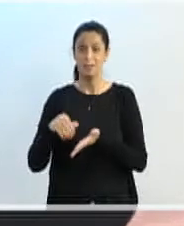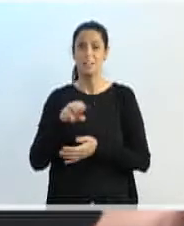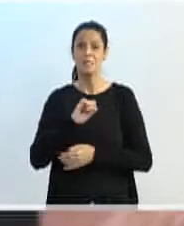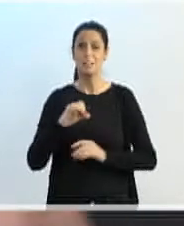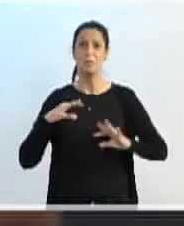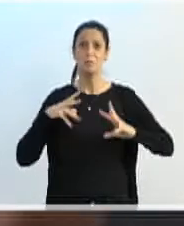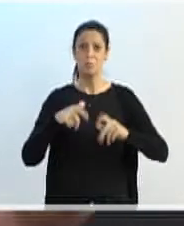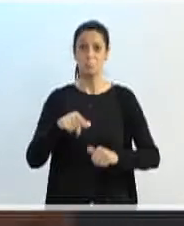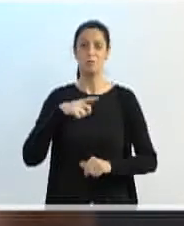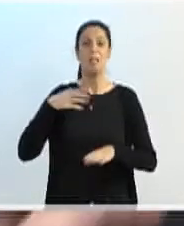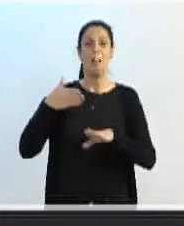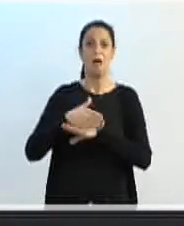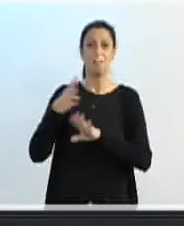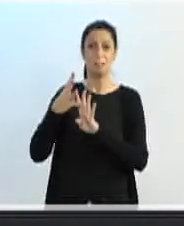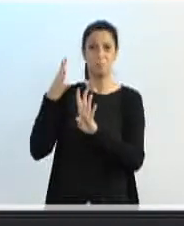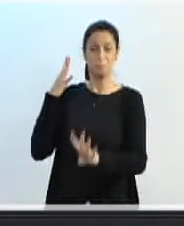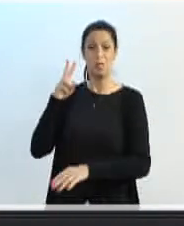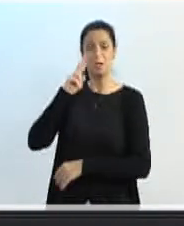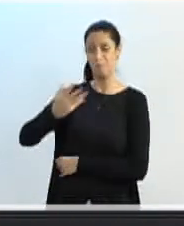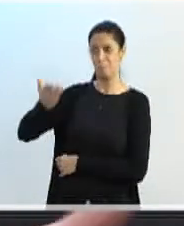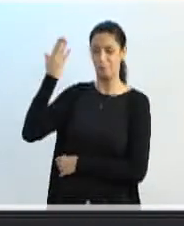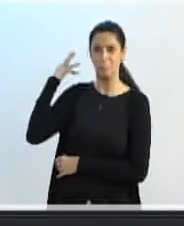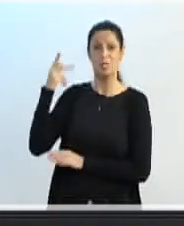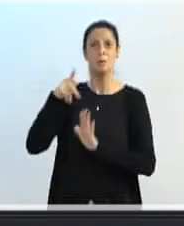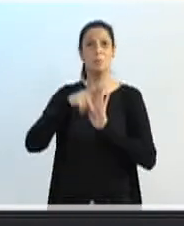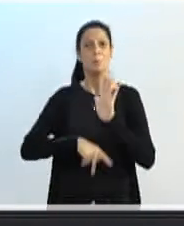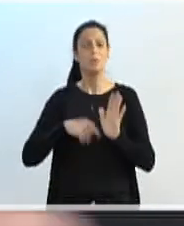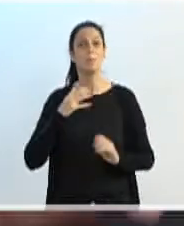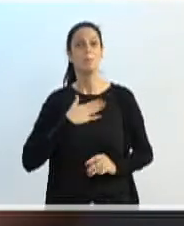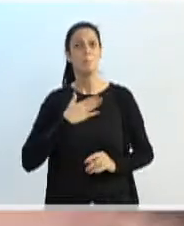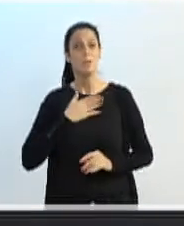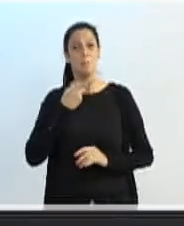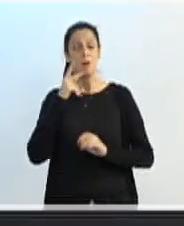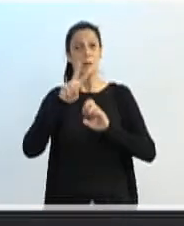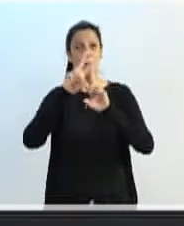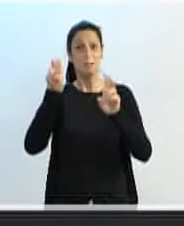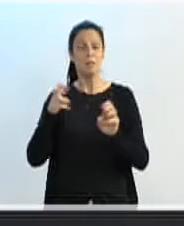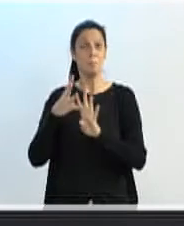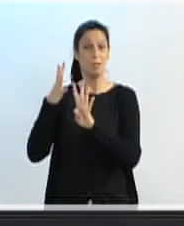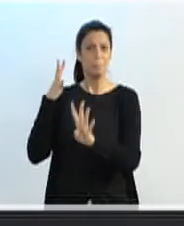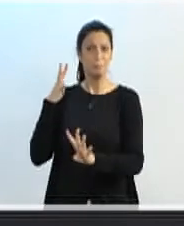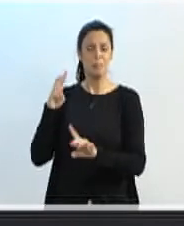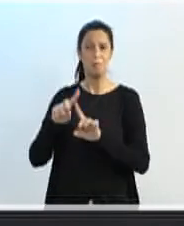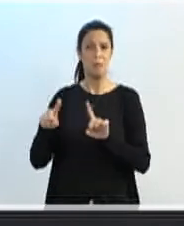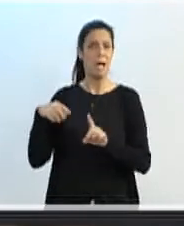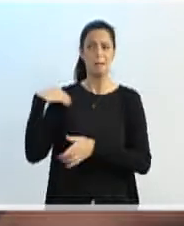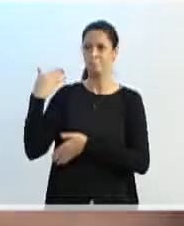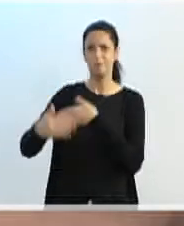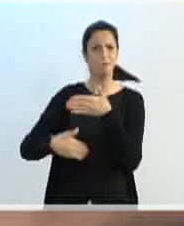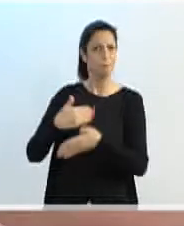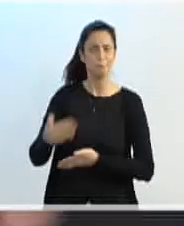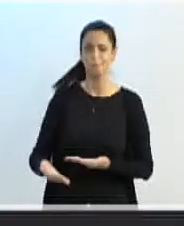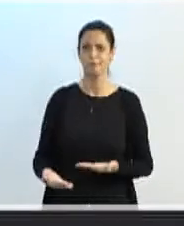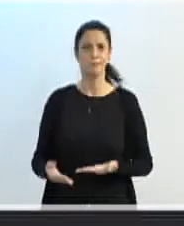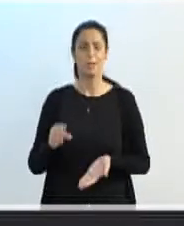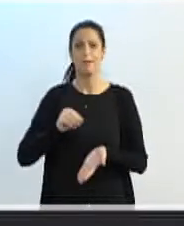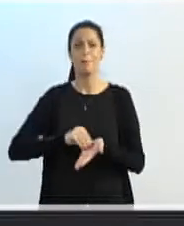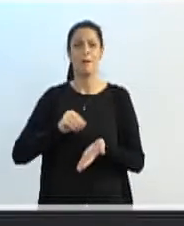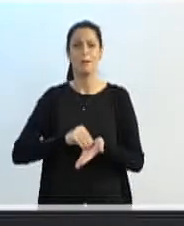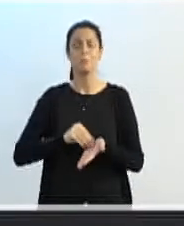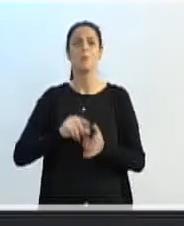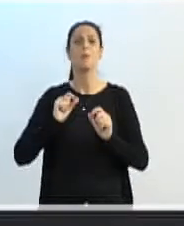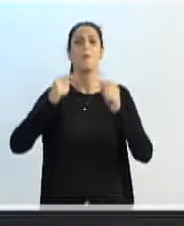fila, que era projeto, inclusive, meu aqui nesta casa, que tratava sobre isso. Infelizmente, não lançou o referente à transparência na fila de espera